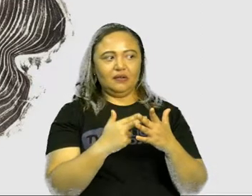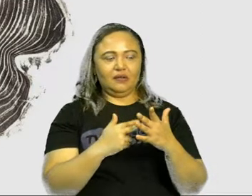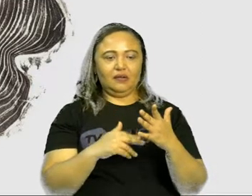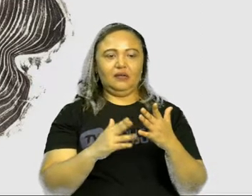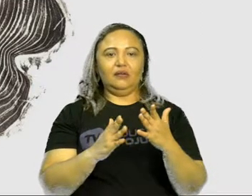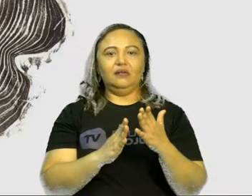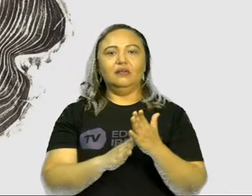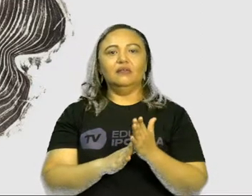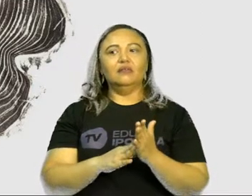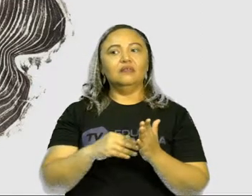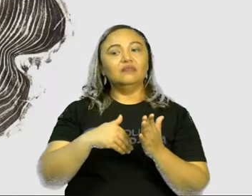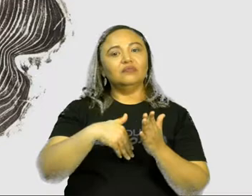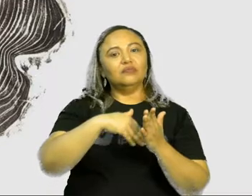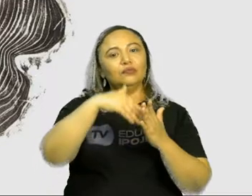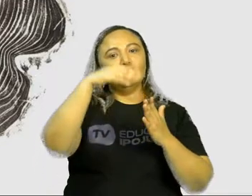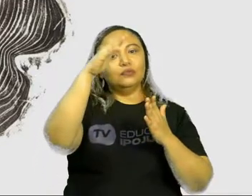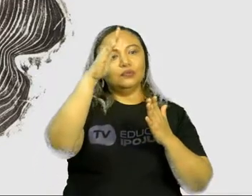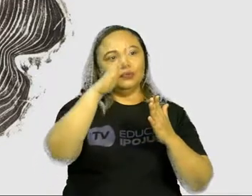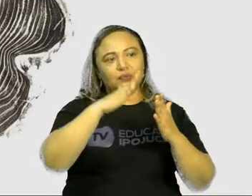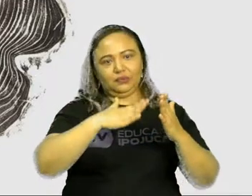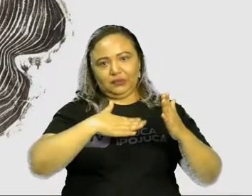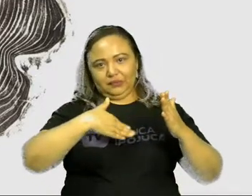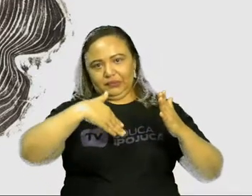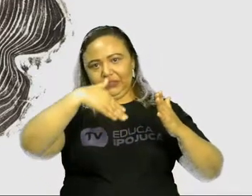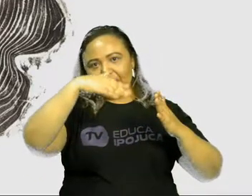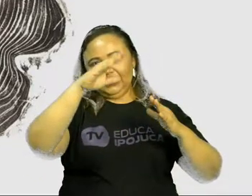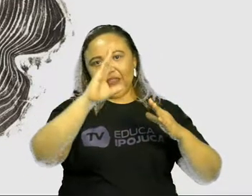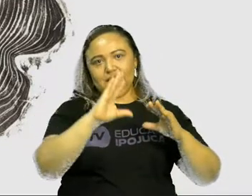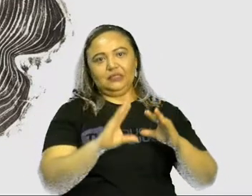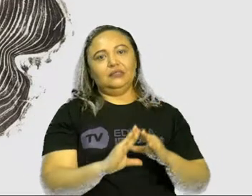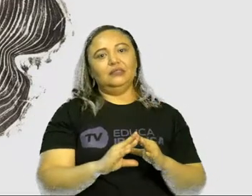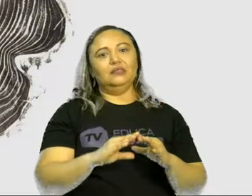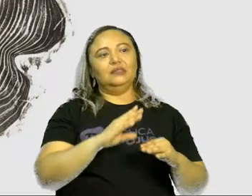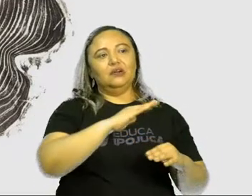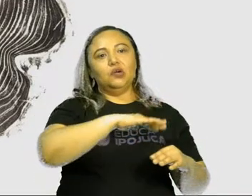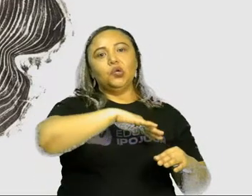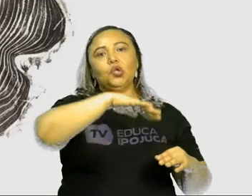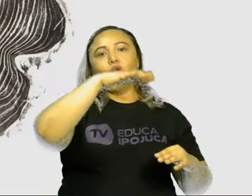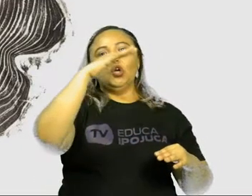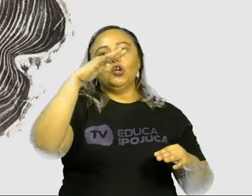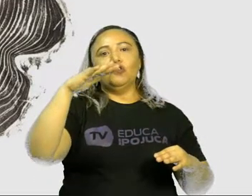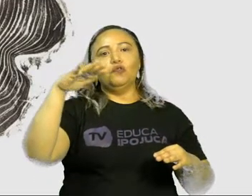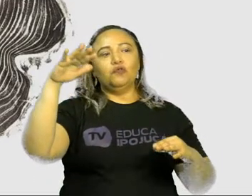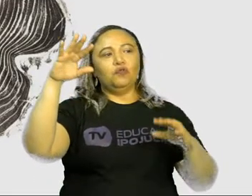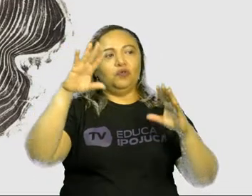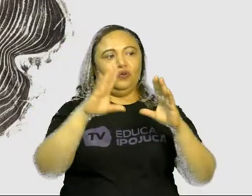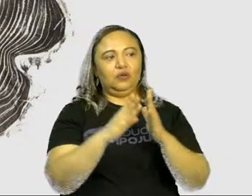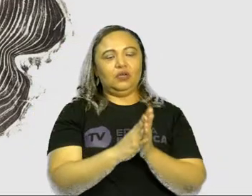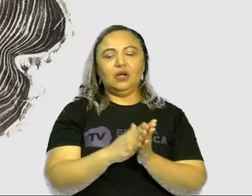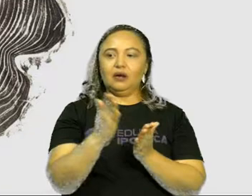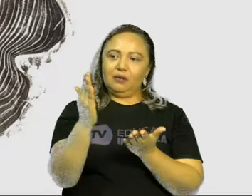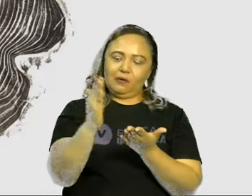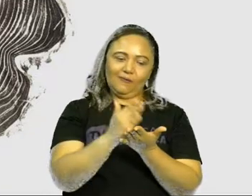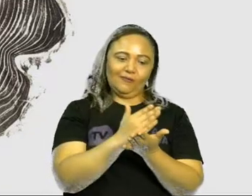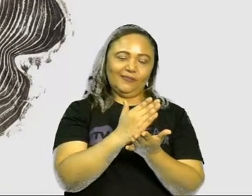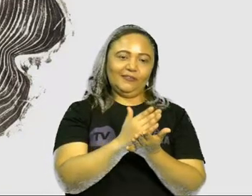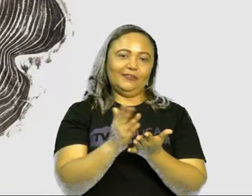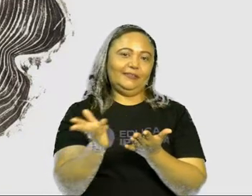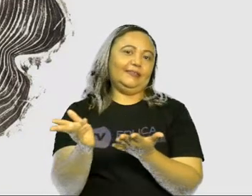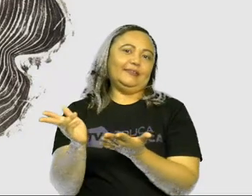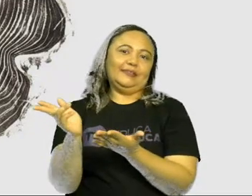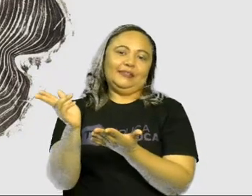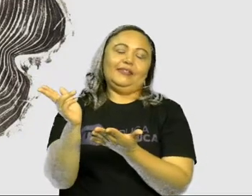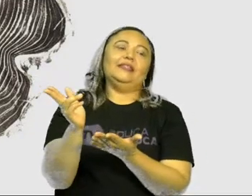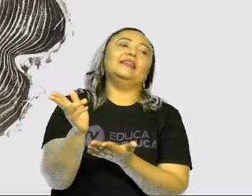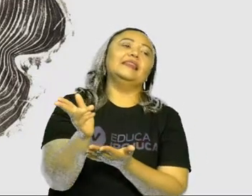pintura em relevo. É bastante interessante. Observa aí que tem alguém, não é, desenhando aquilo que ela